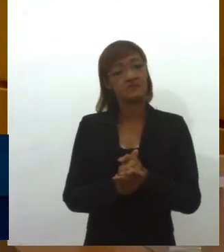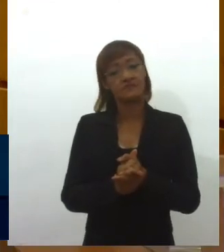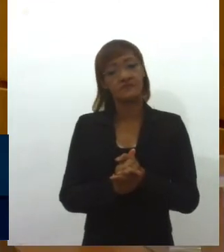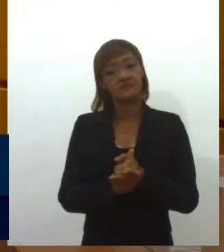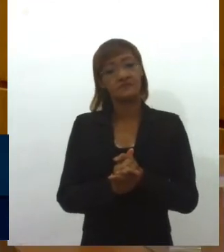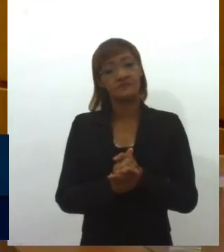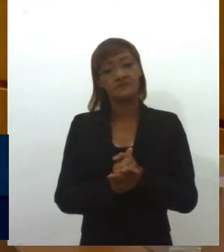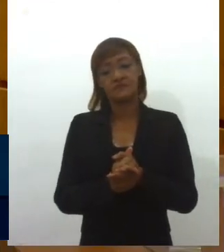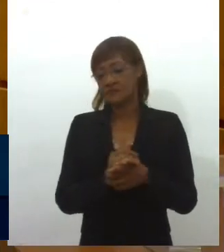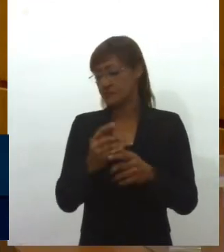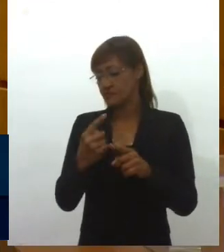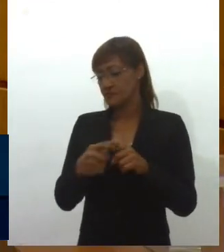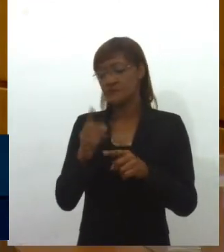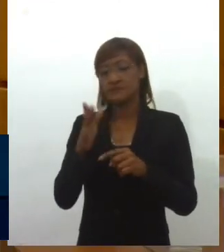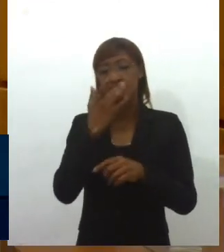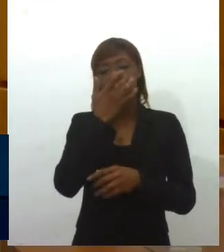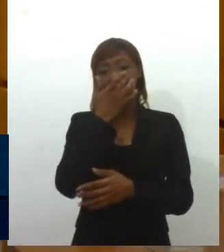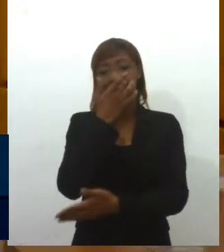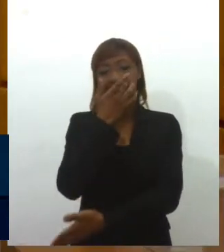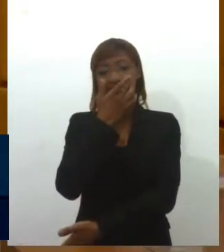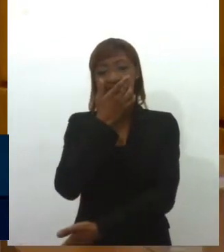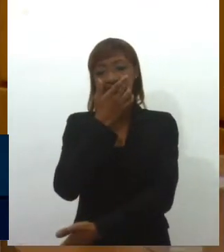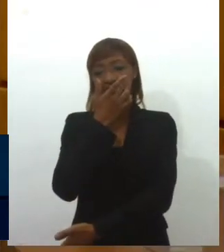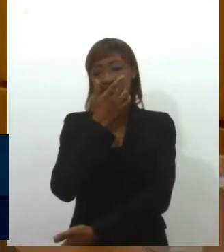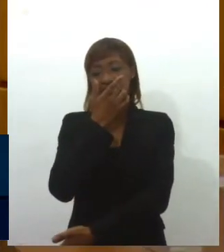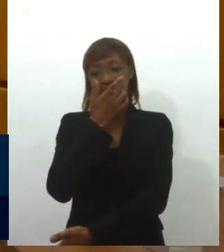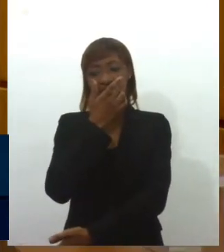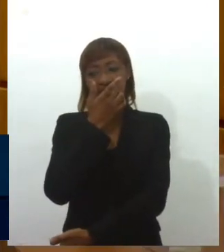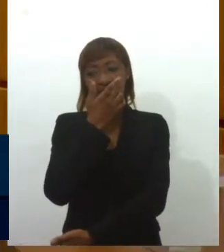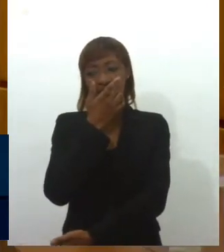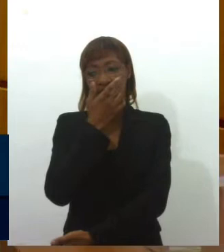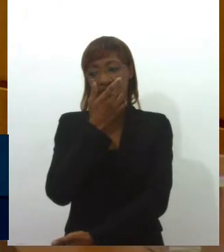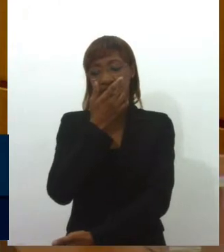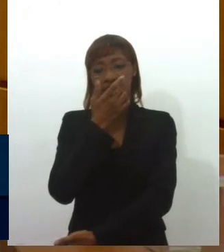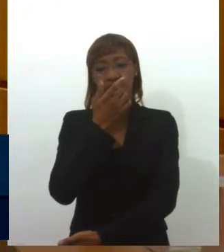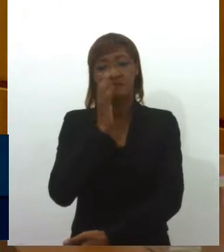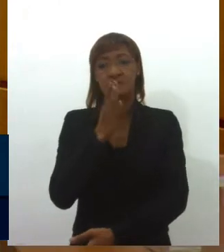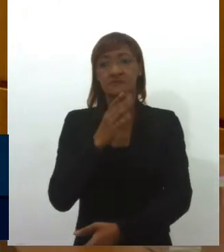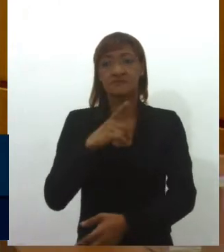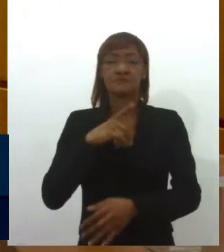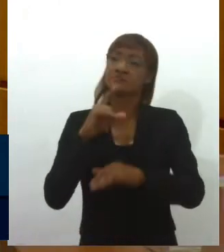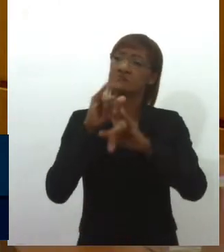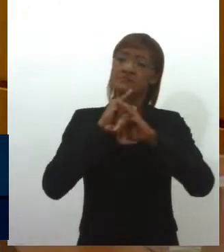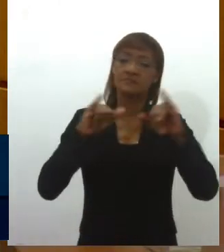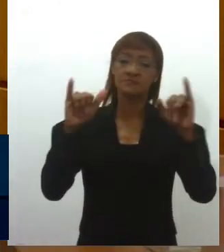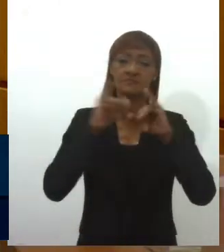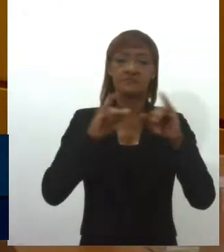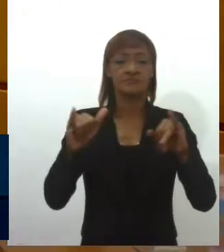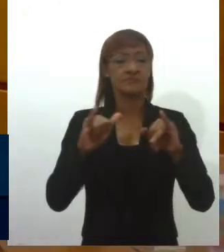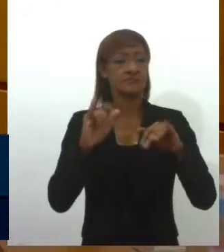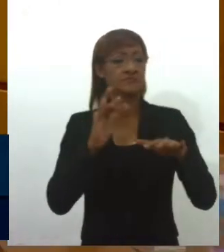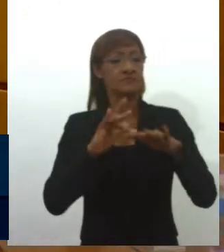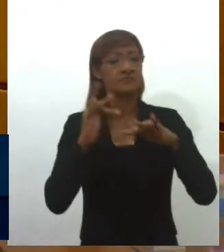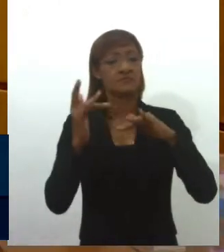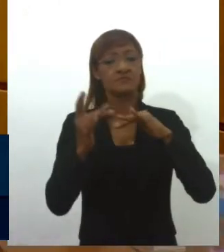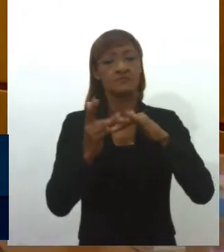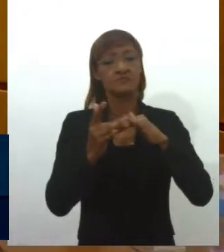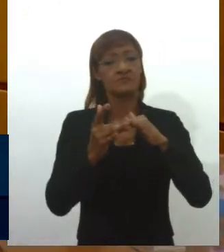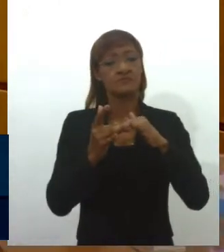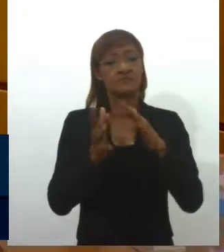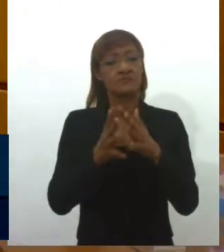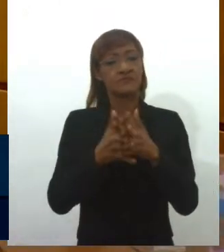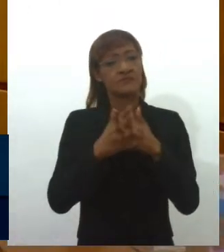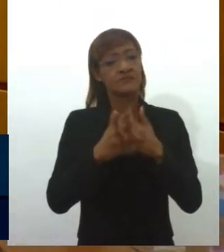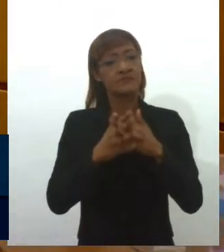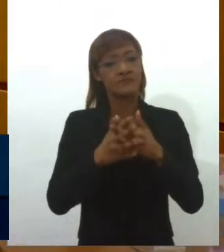tem circulado nos últimos dias na imprensa, nas redes sociais, uma polêmica